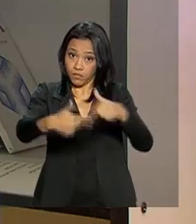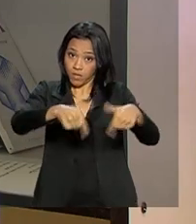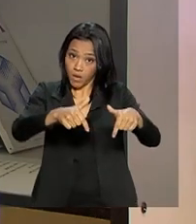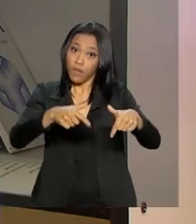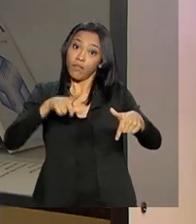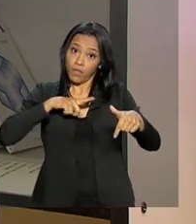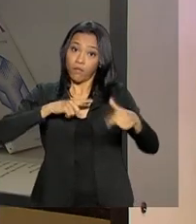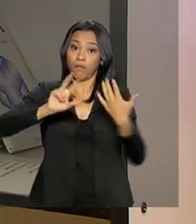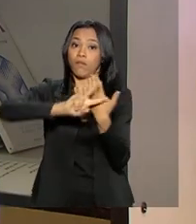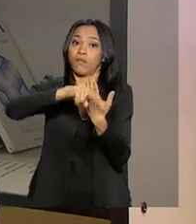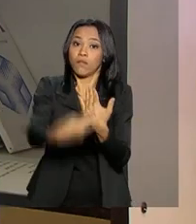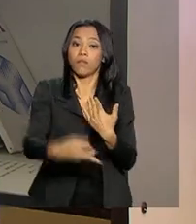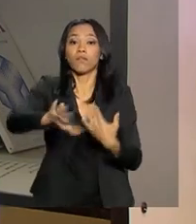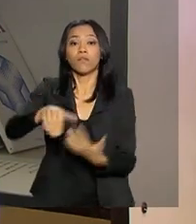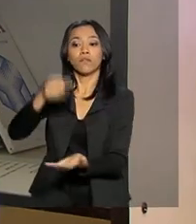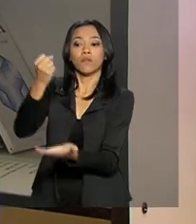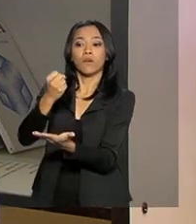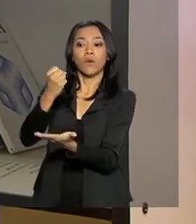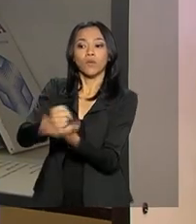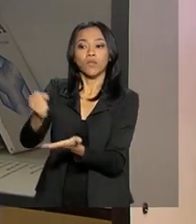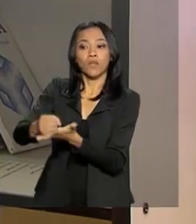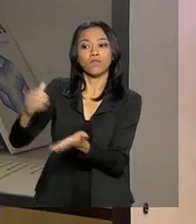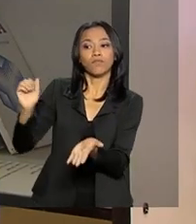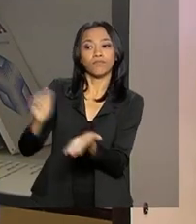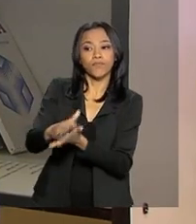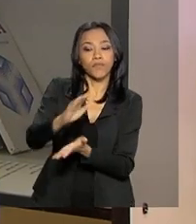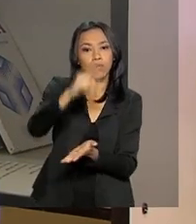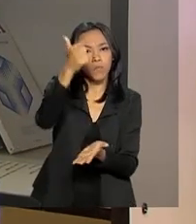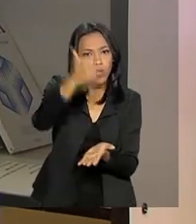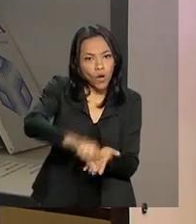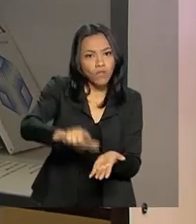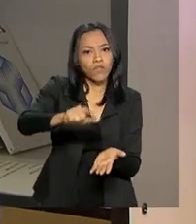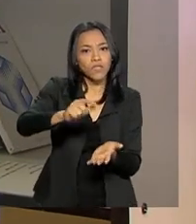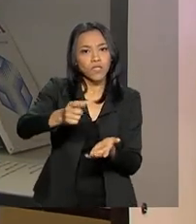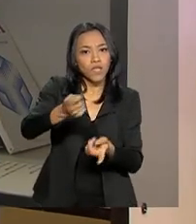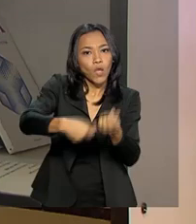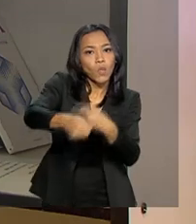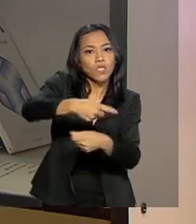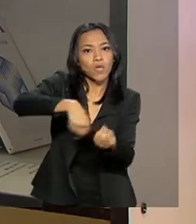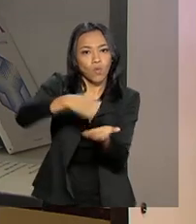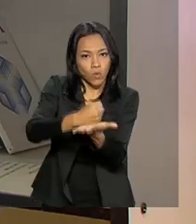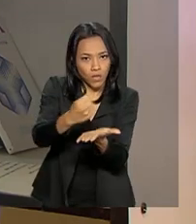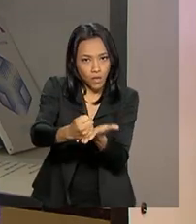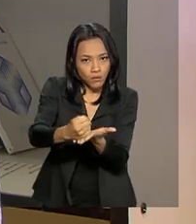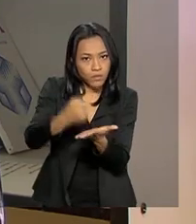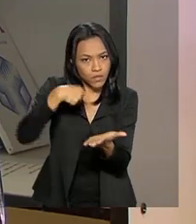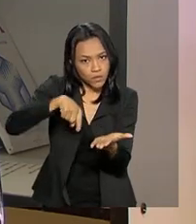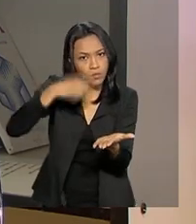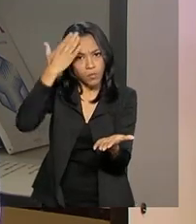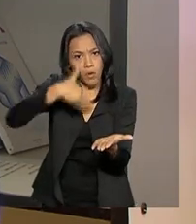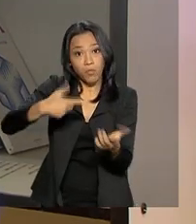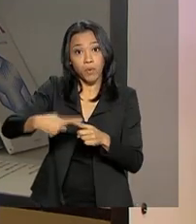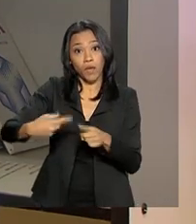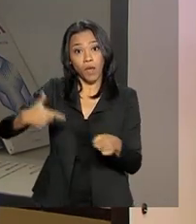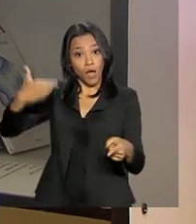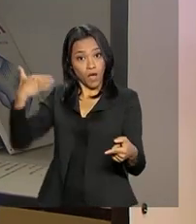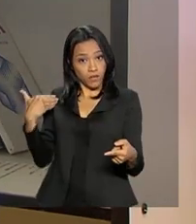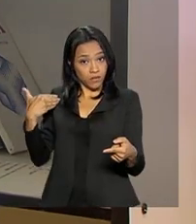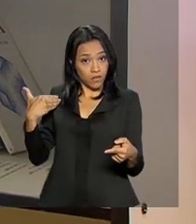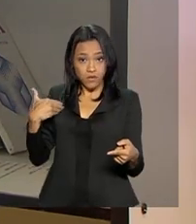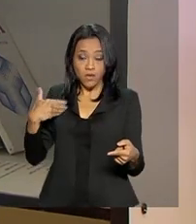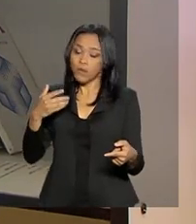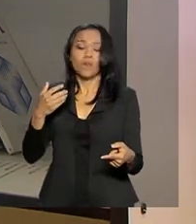momento que pode ser demitido e ser renegociado um novo contrato de trabalho, isso também pode mostrar, porque antes não se